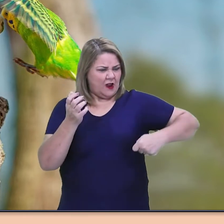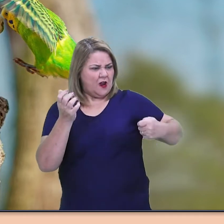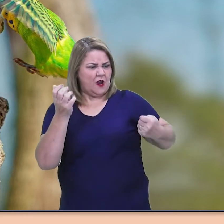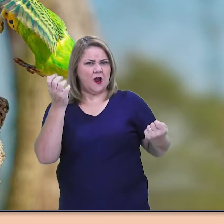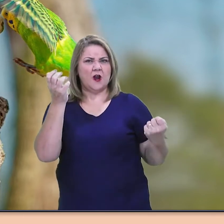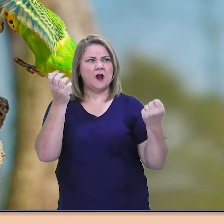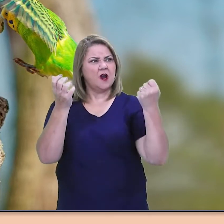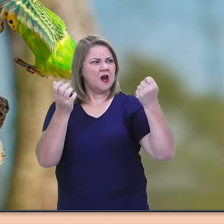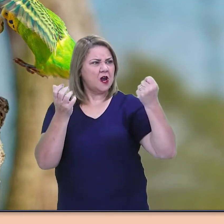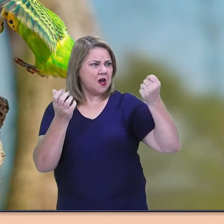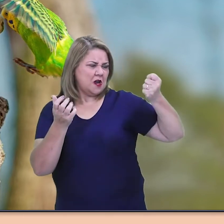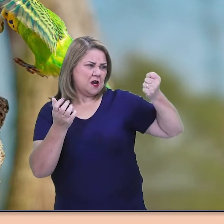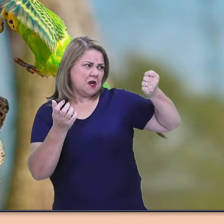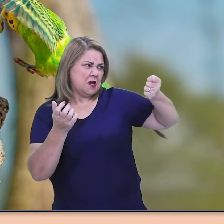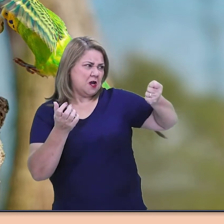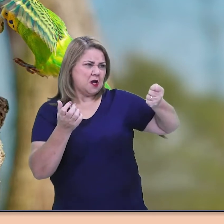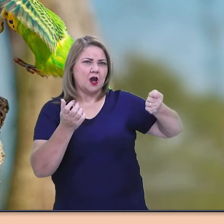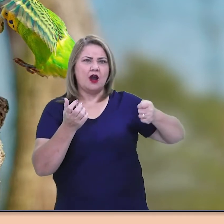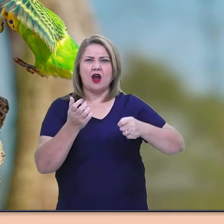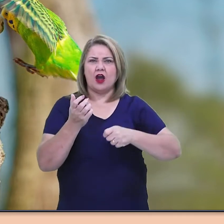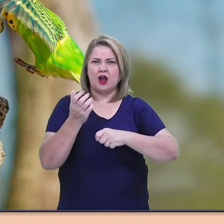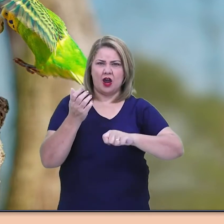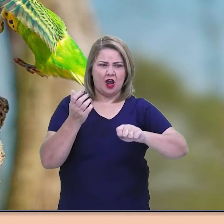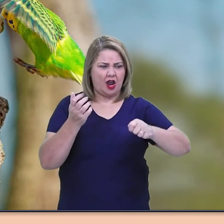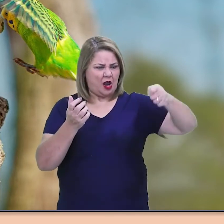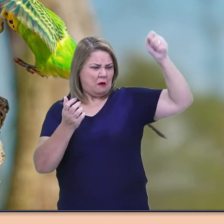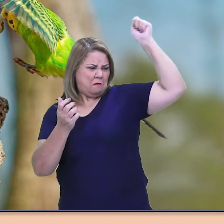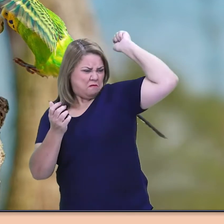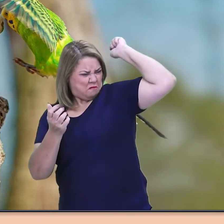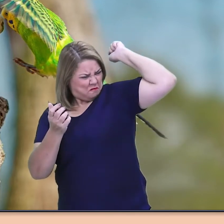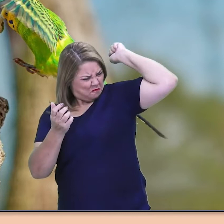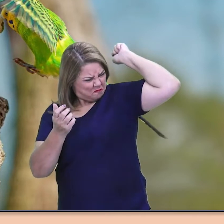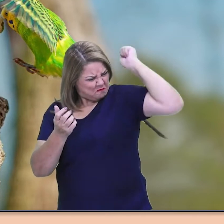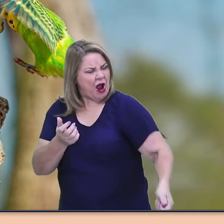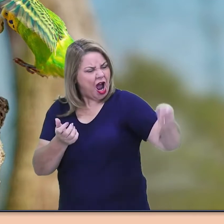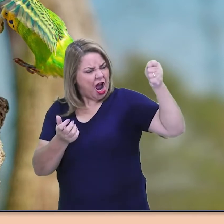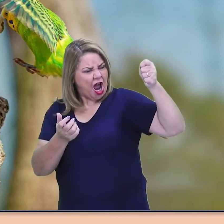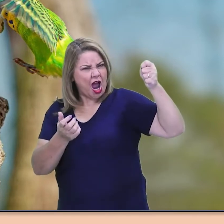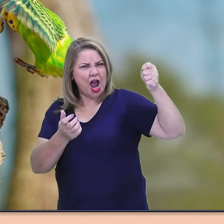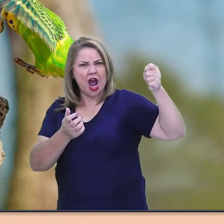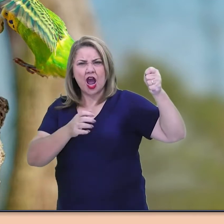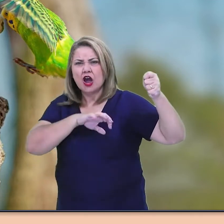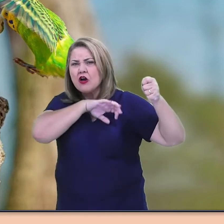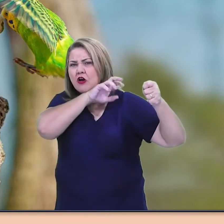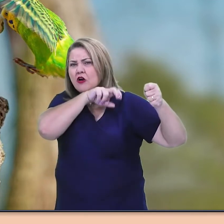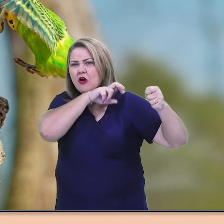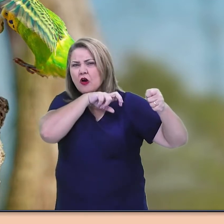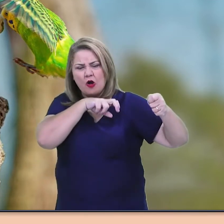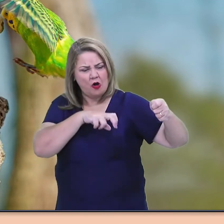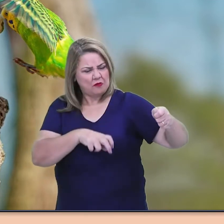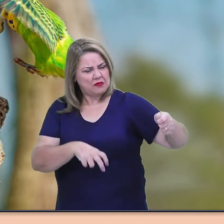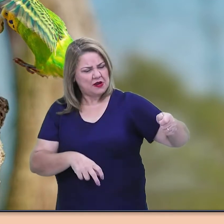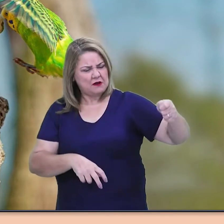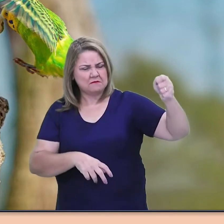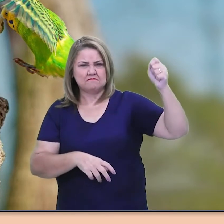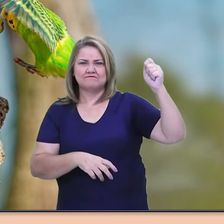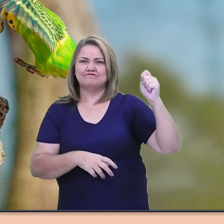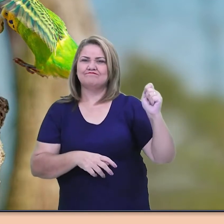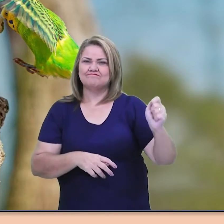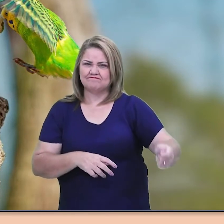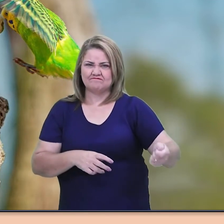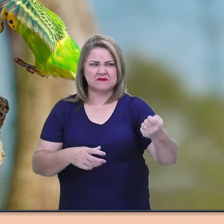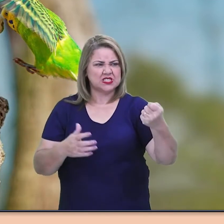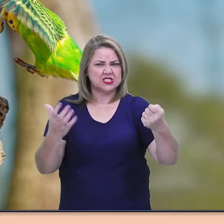jacaré inseparável, amputando-lhe a cabeça num golpe certeiro. Então, sem